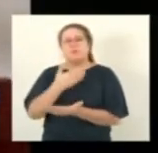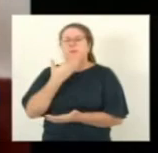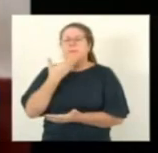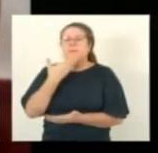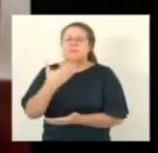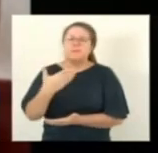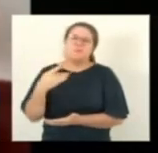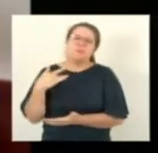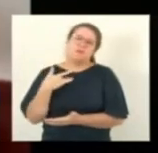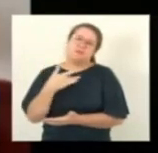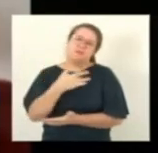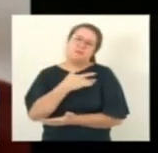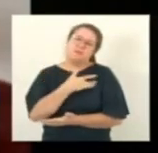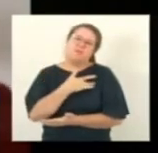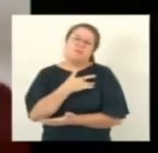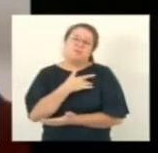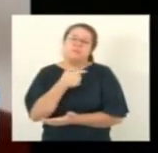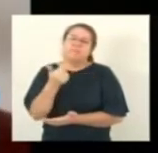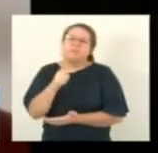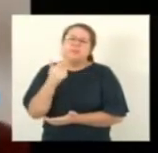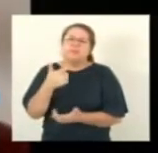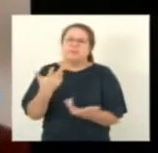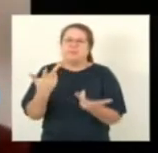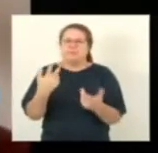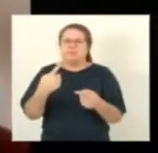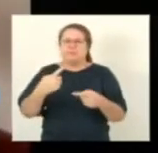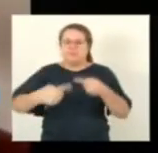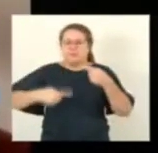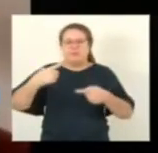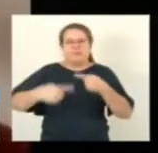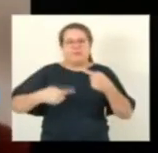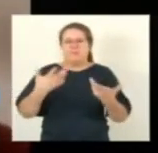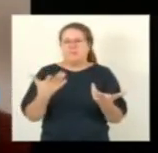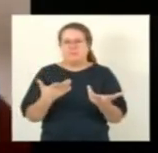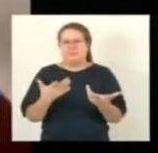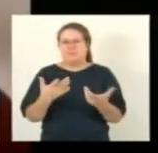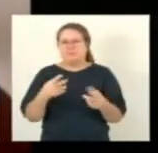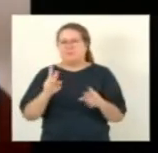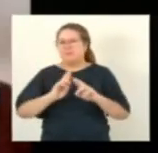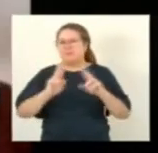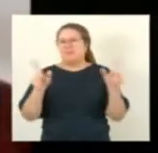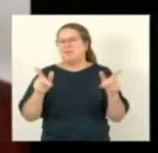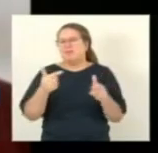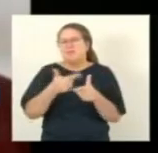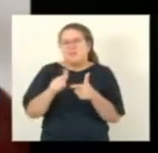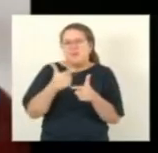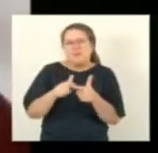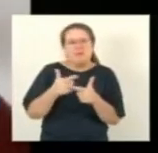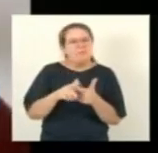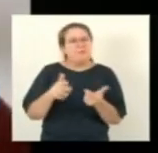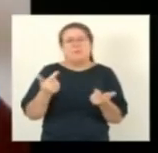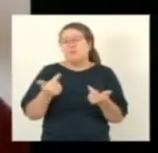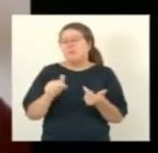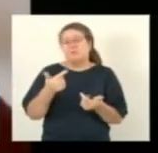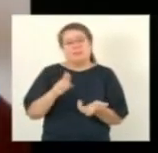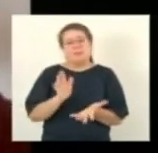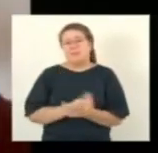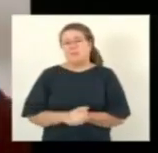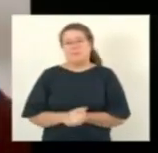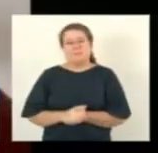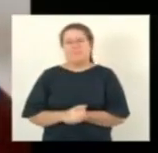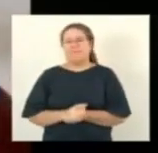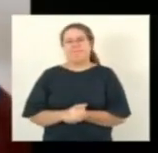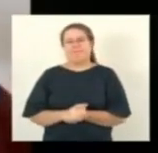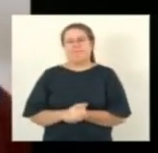a saúde não tem partido político, a saúde não tem problemas políticos, não tem adversidade,